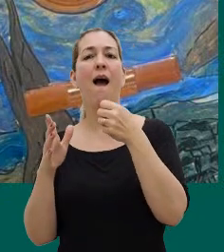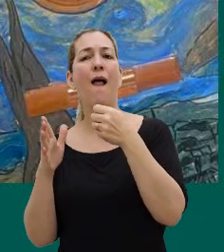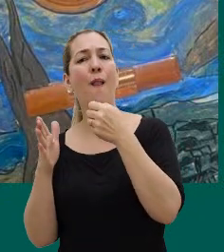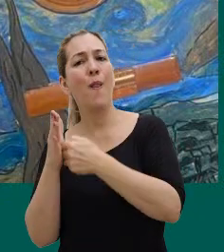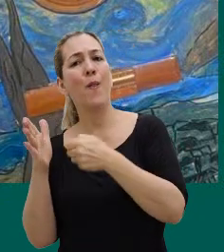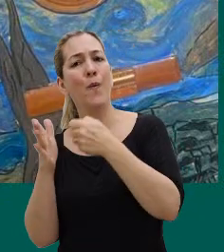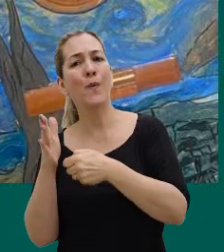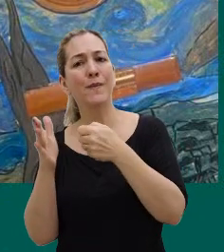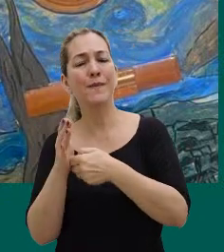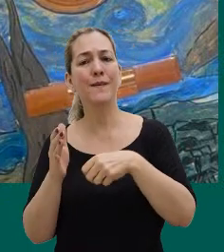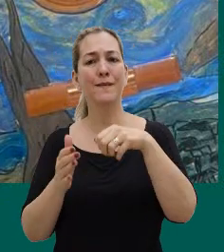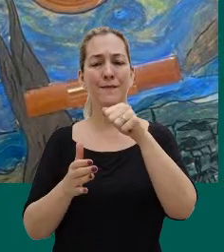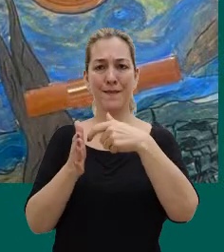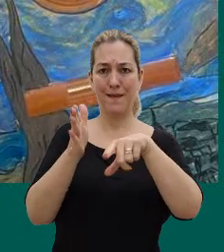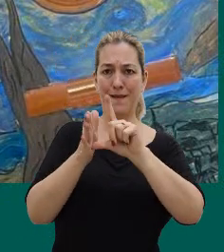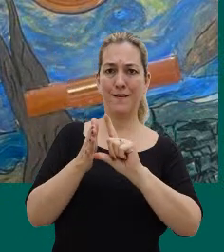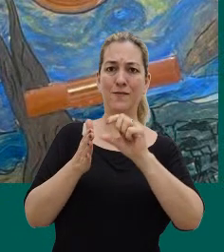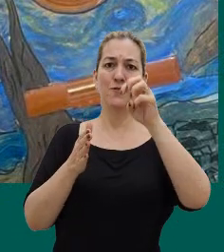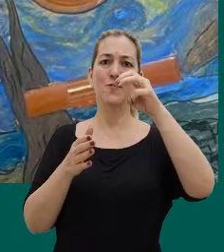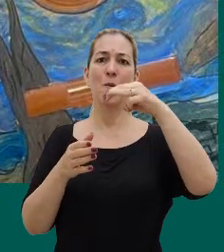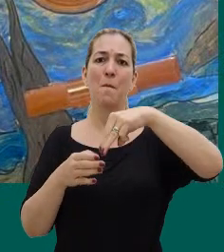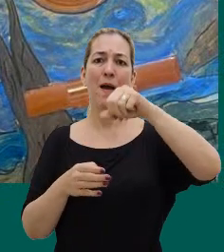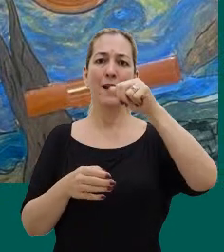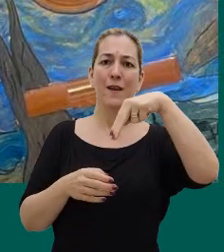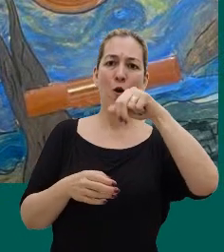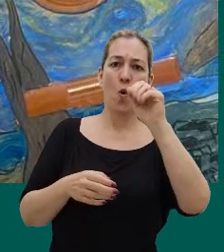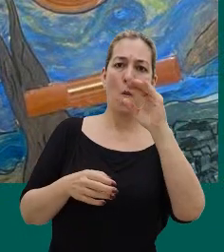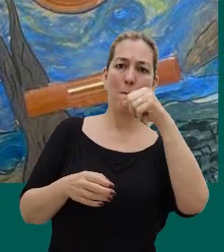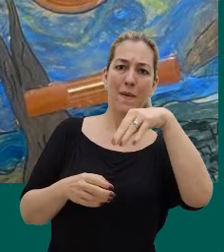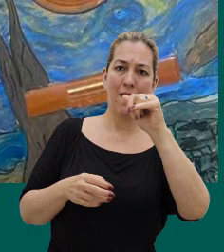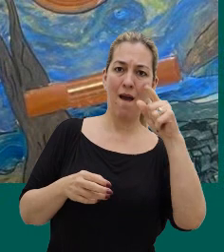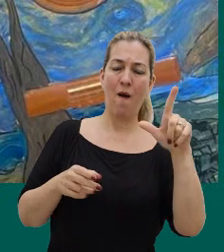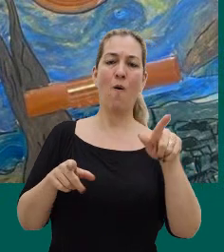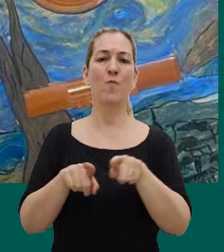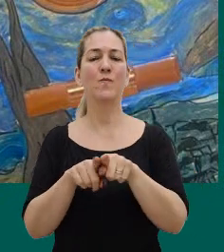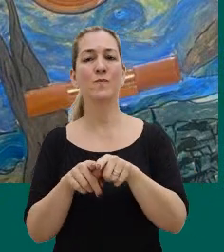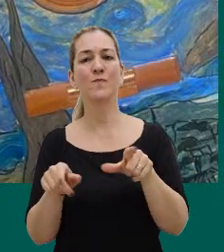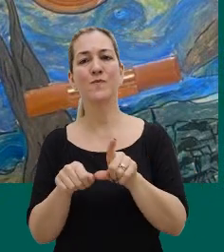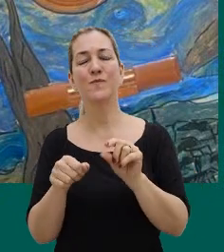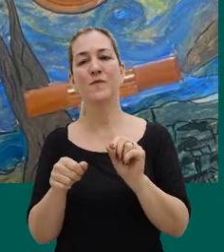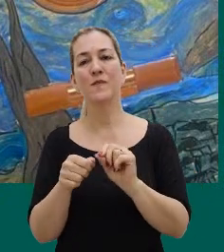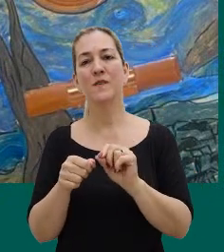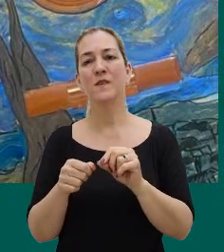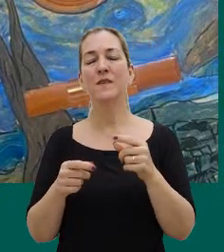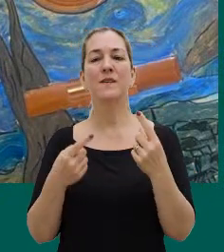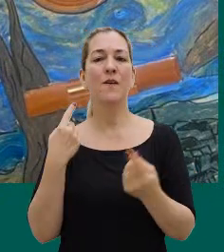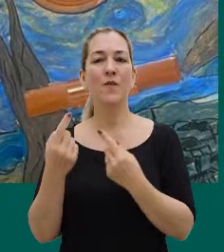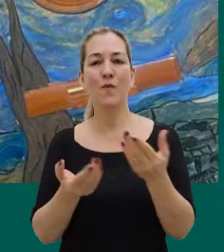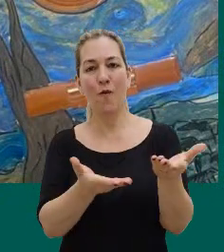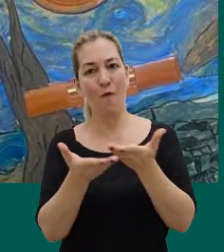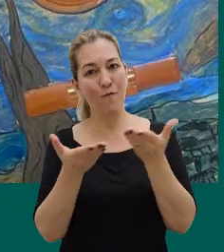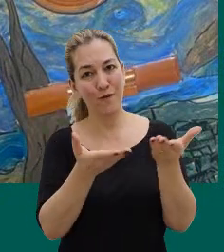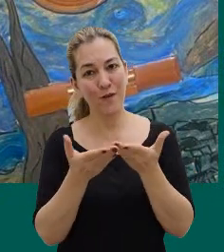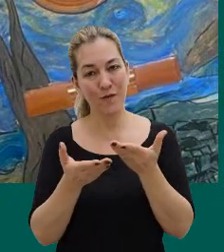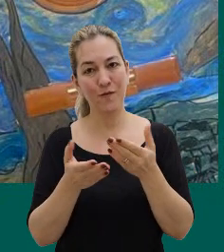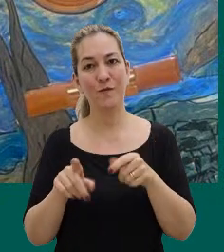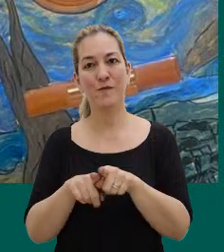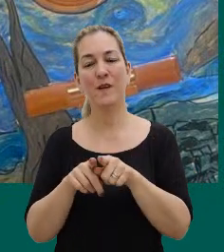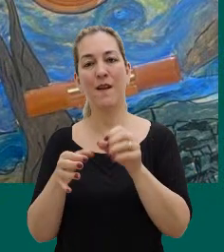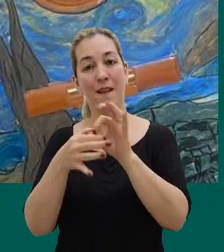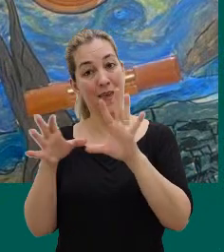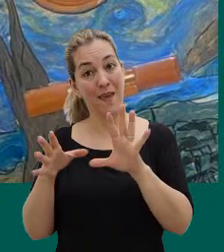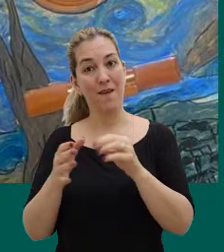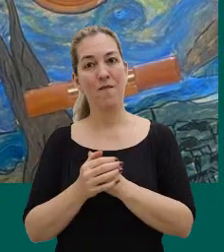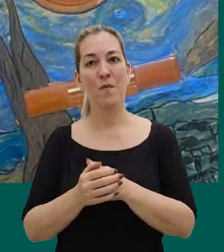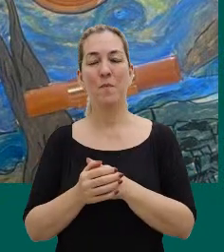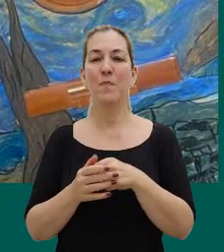coisas, poesias, artes, músicas, e o que mais surgir, assim, não tem nada programado, vai ser uma coisa bem associação livre, assim,